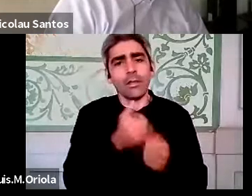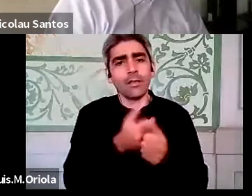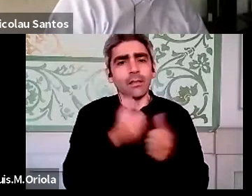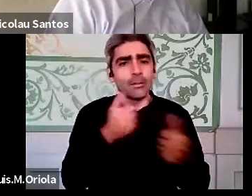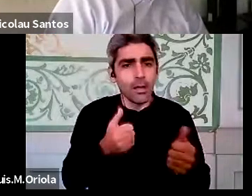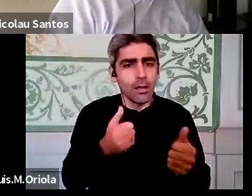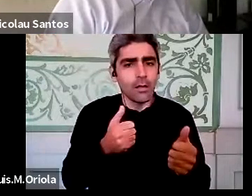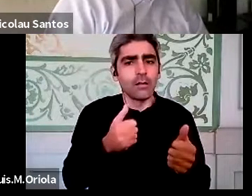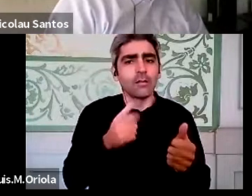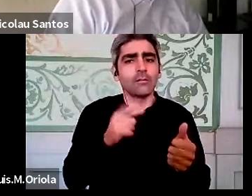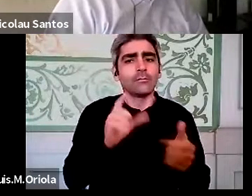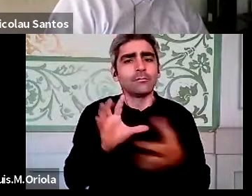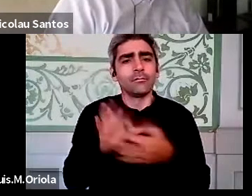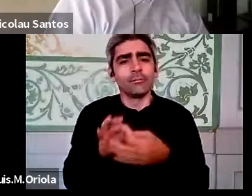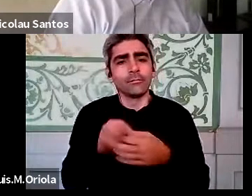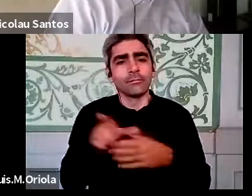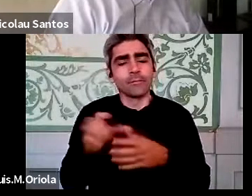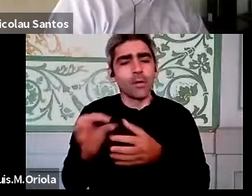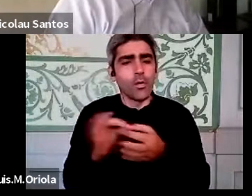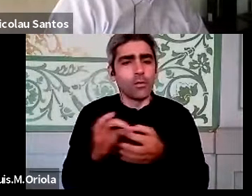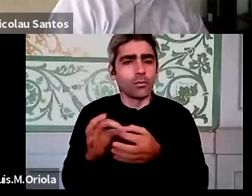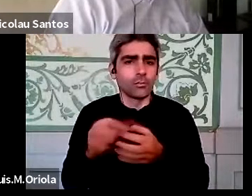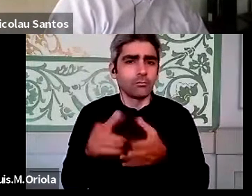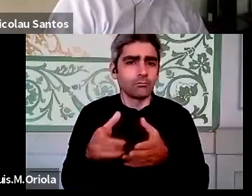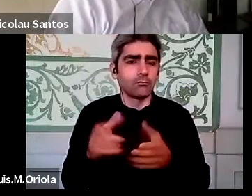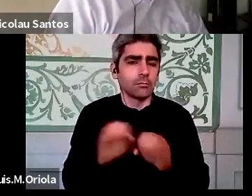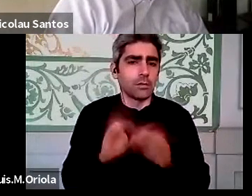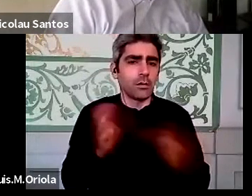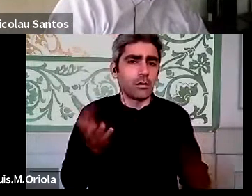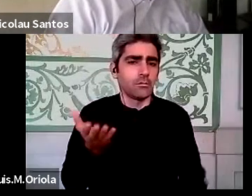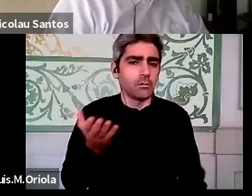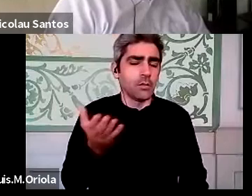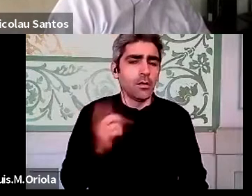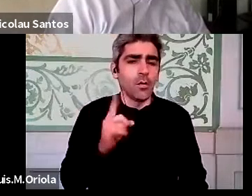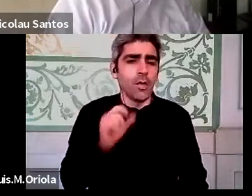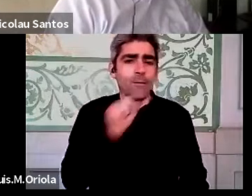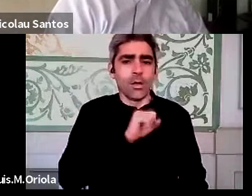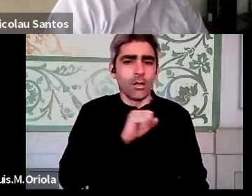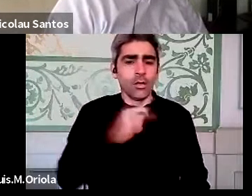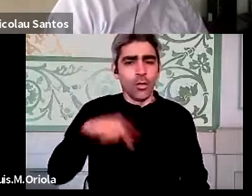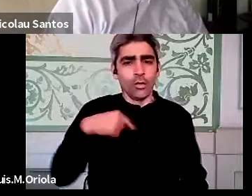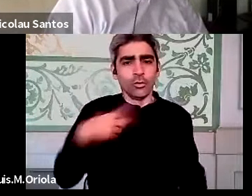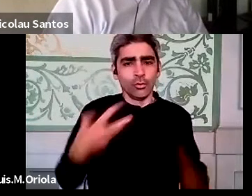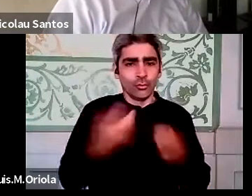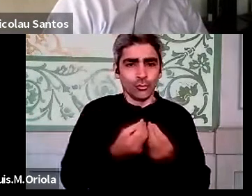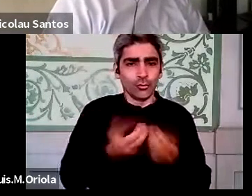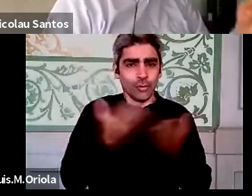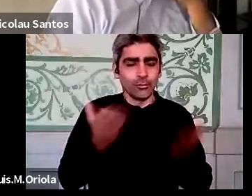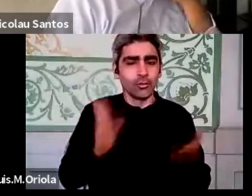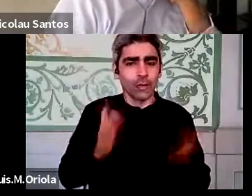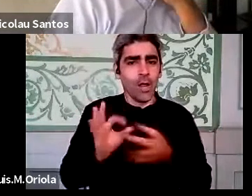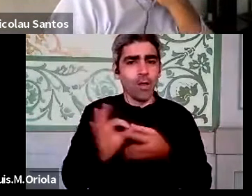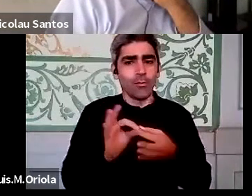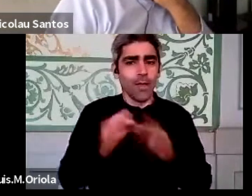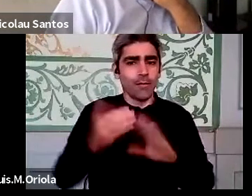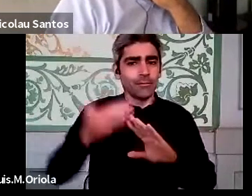relativamente à colaboração, obviamente não será por acaso que nós também nos juntámos, não é, porque nós já colaborávamos uns com os